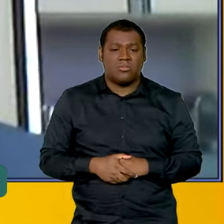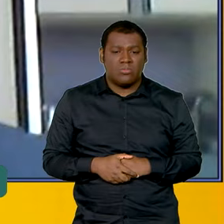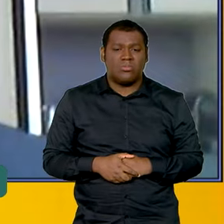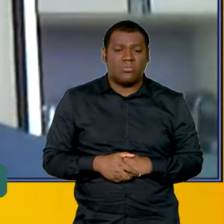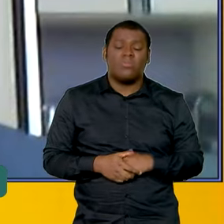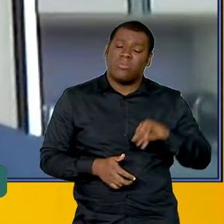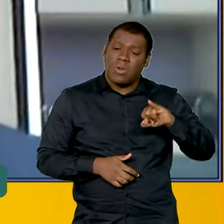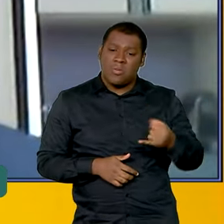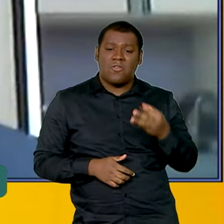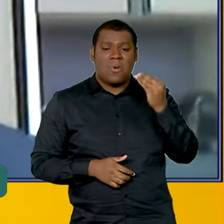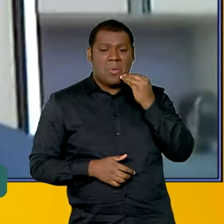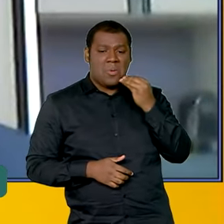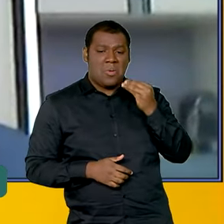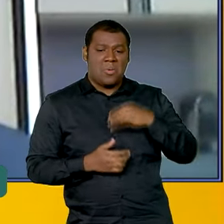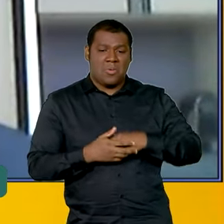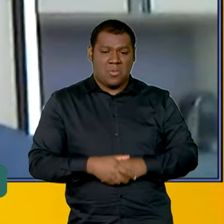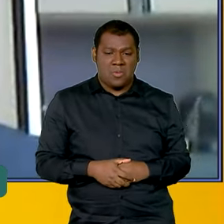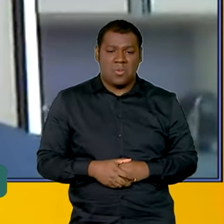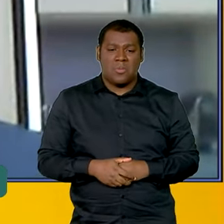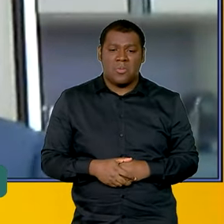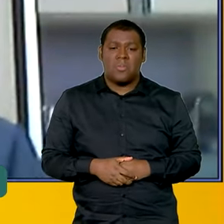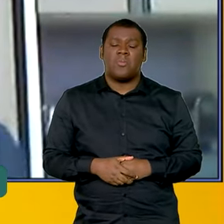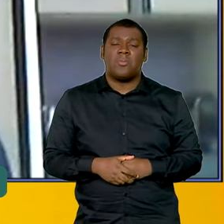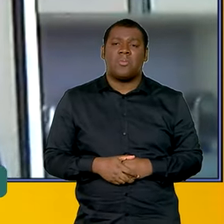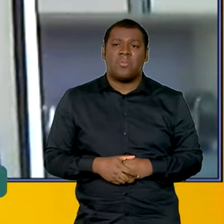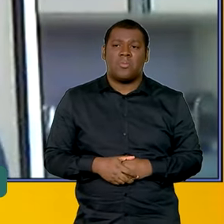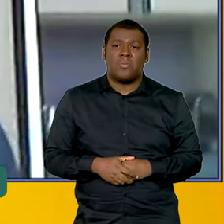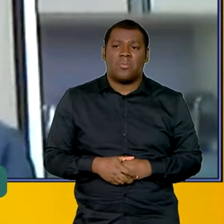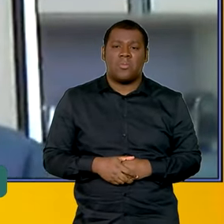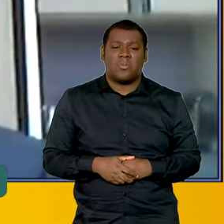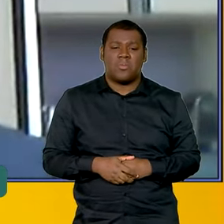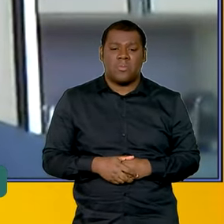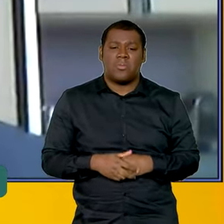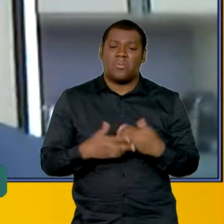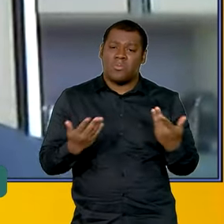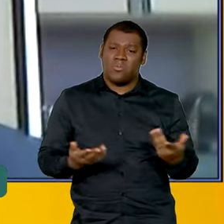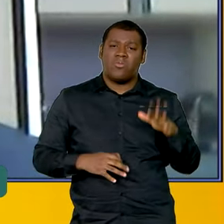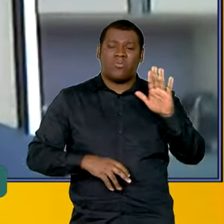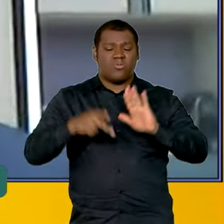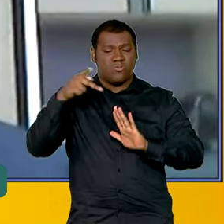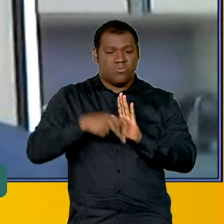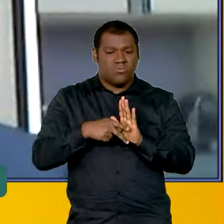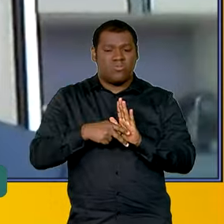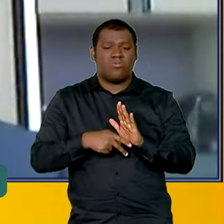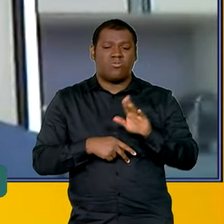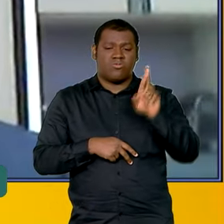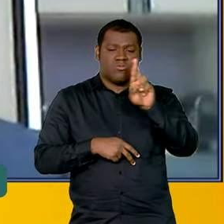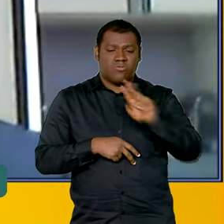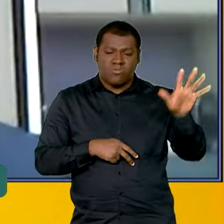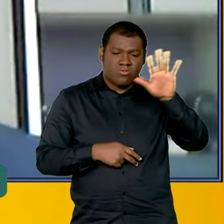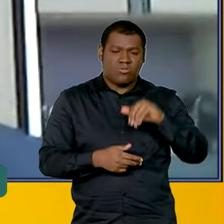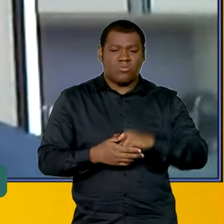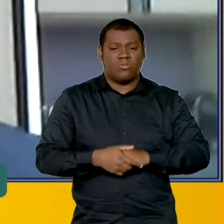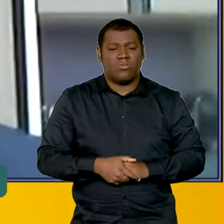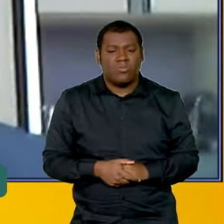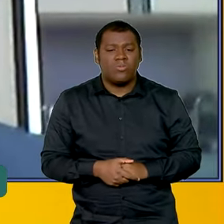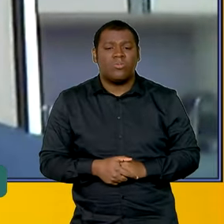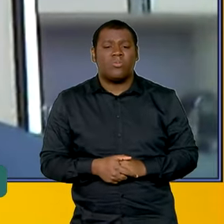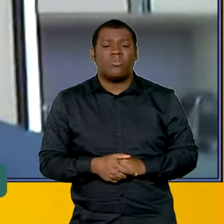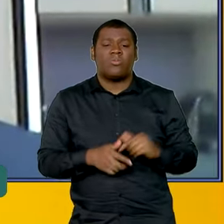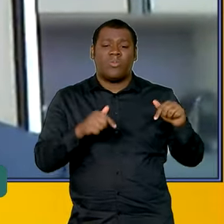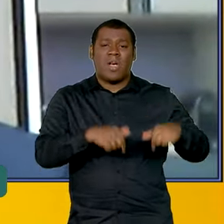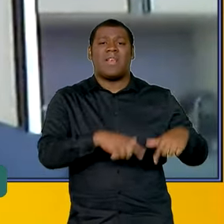E é isso que tem sido feito, tanto no plano bilateral, quanto no plano regional, quando a gente fala de consenso de